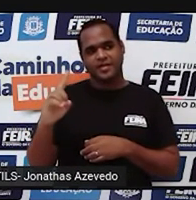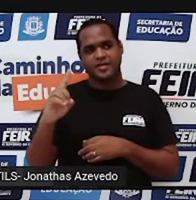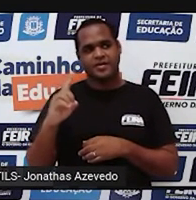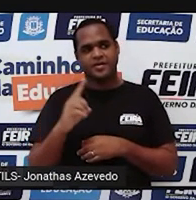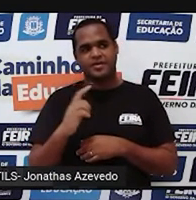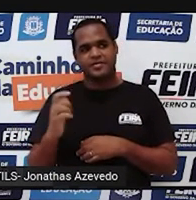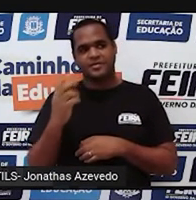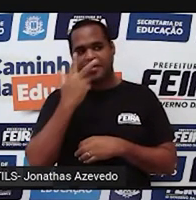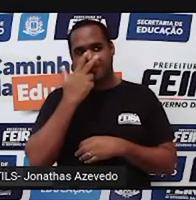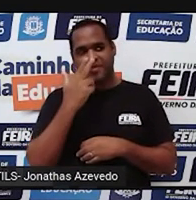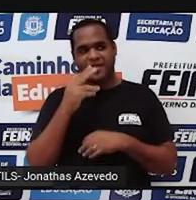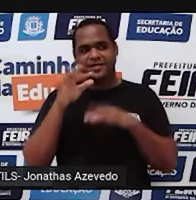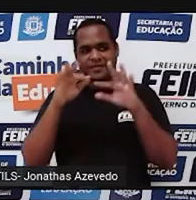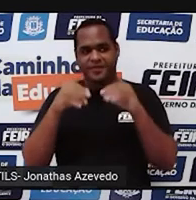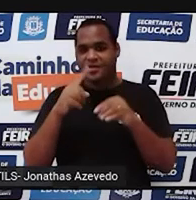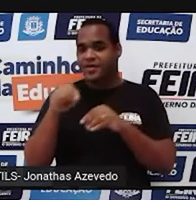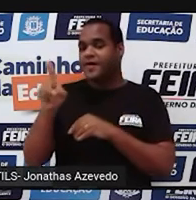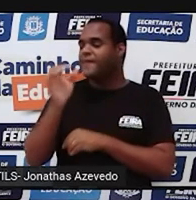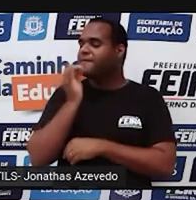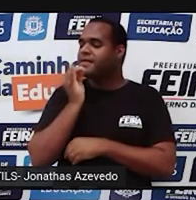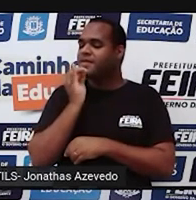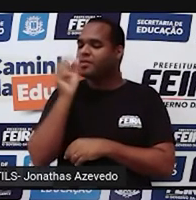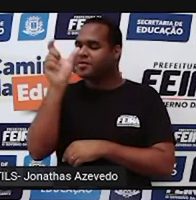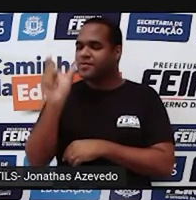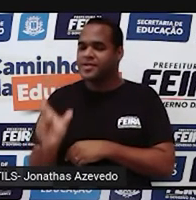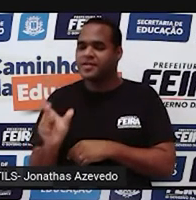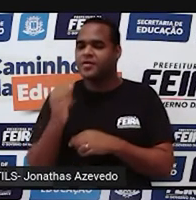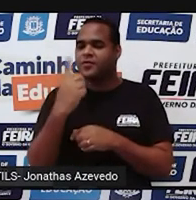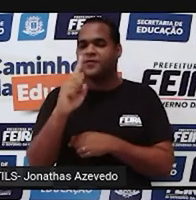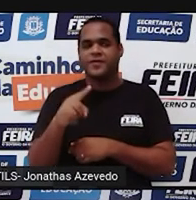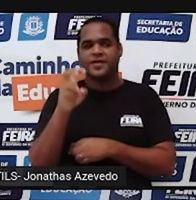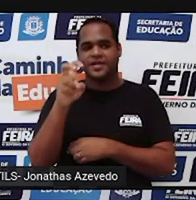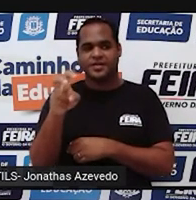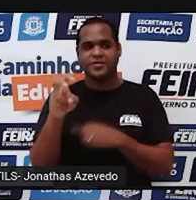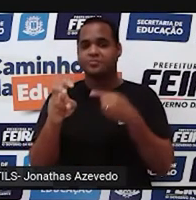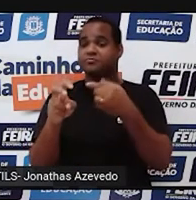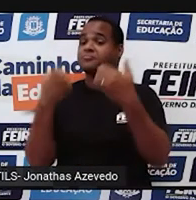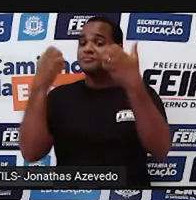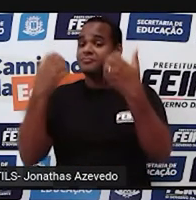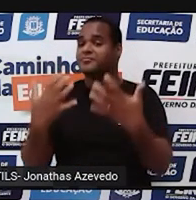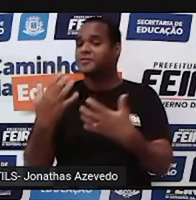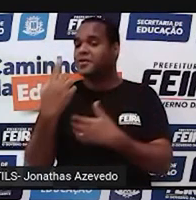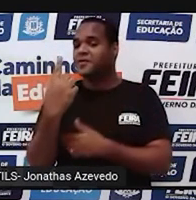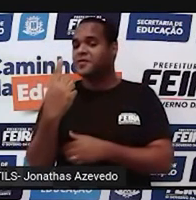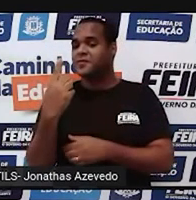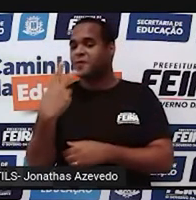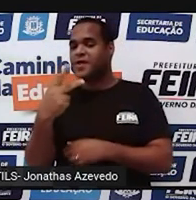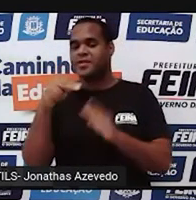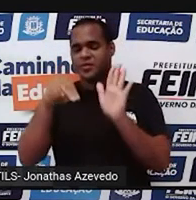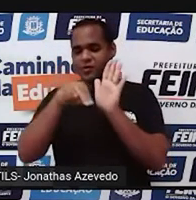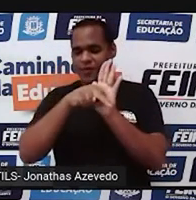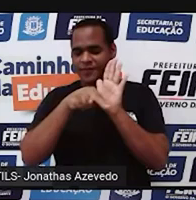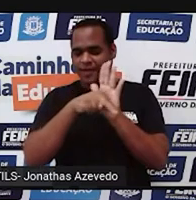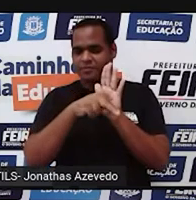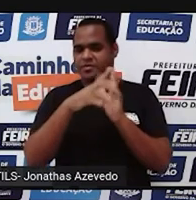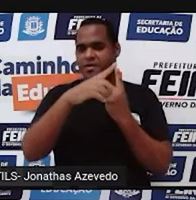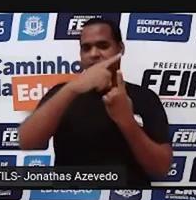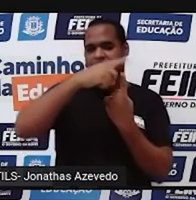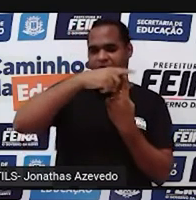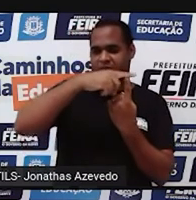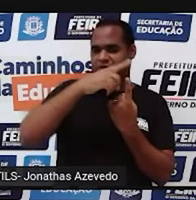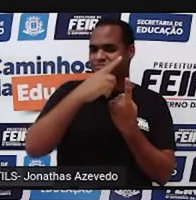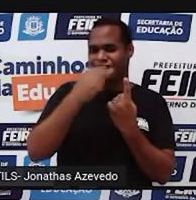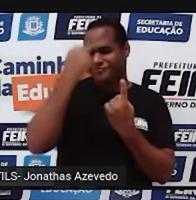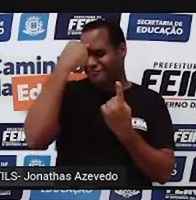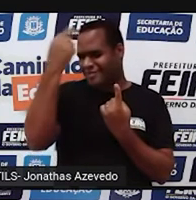exatos, eu vou dar exemplo. Um vírgula cinco. Sua nota na unidade, na disciplina